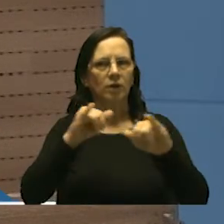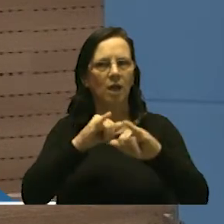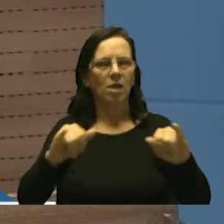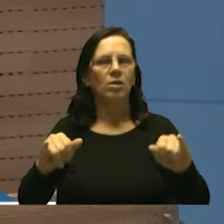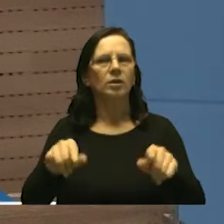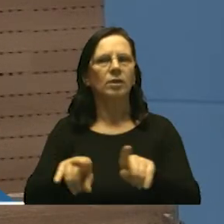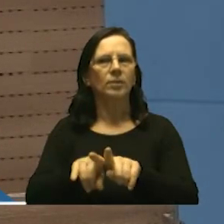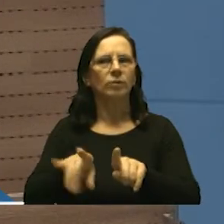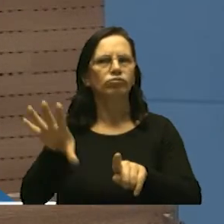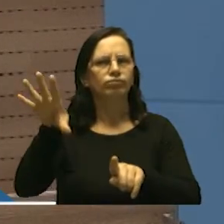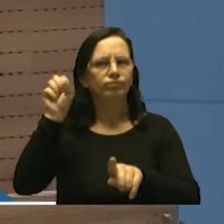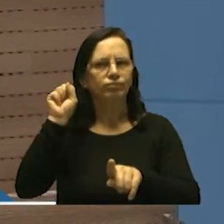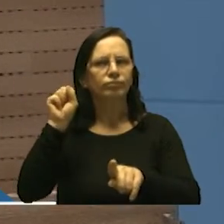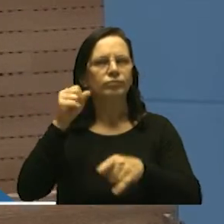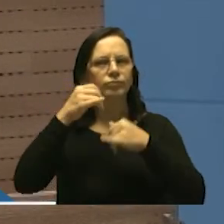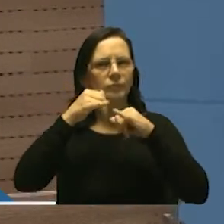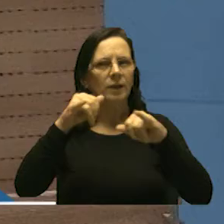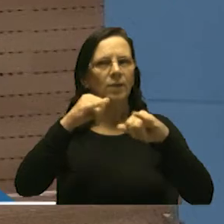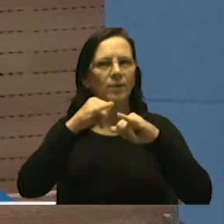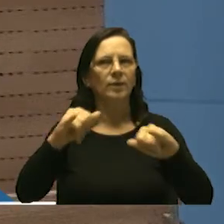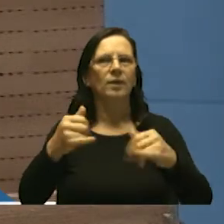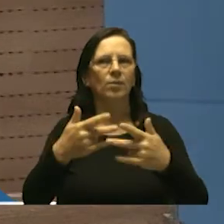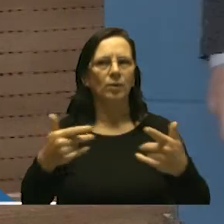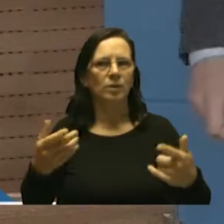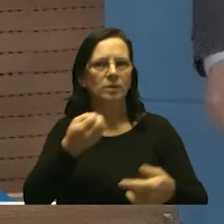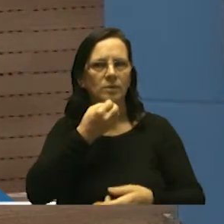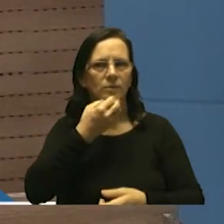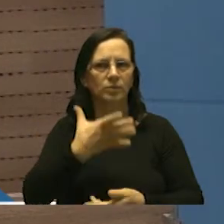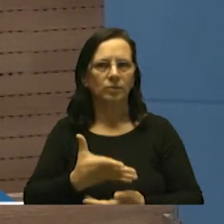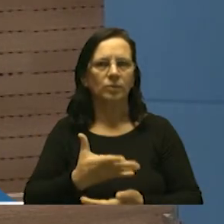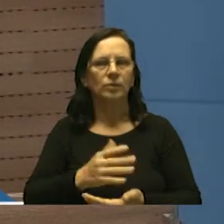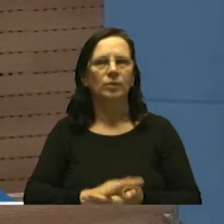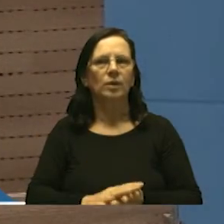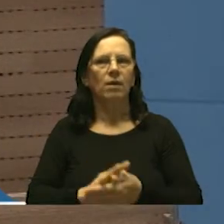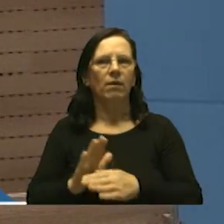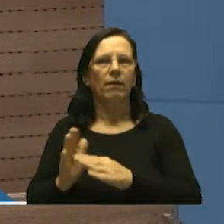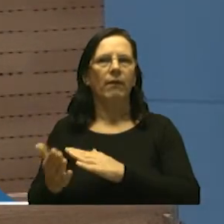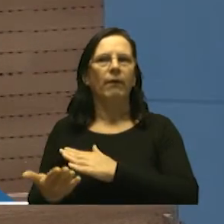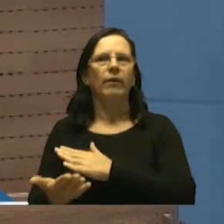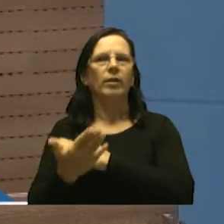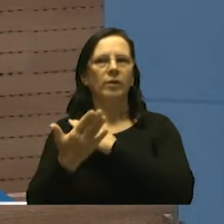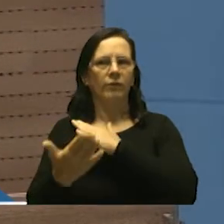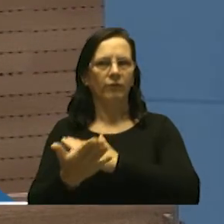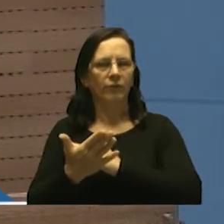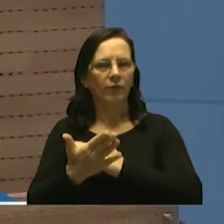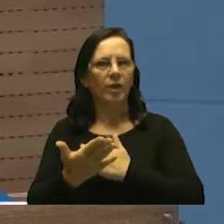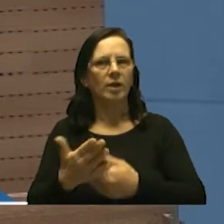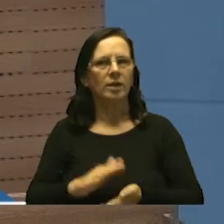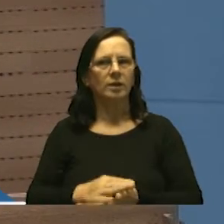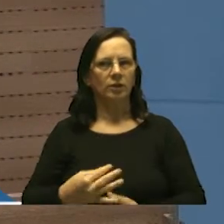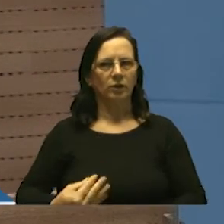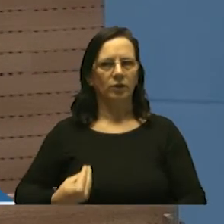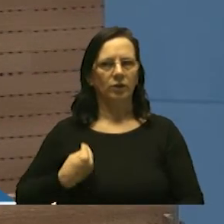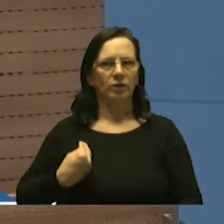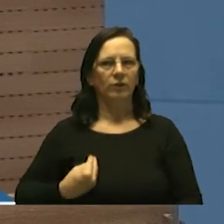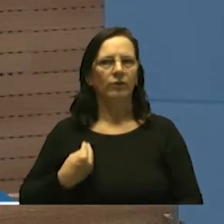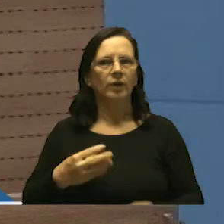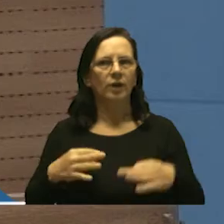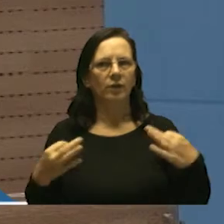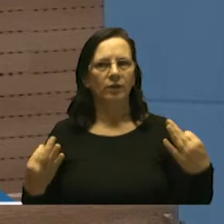ouvir outro tipo de discurso se não o discurso em defesa da moralidade da vida e da família